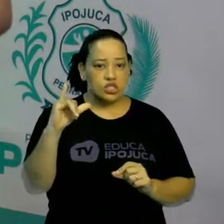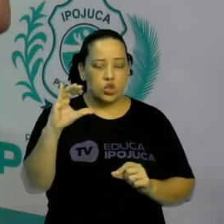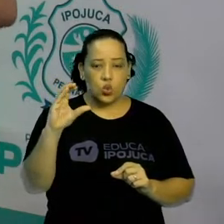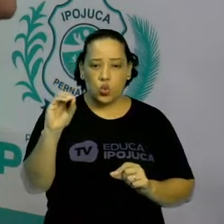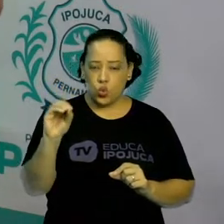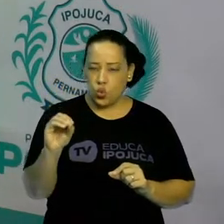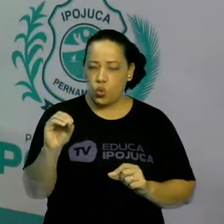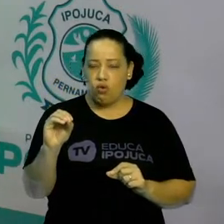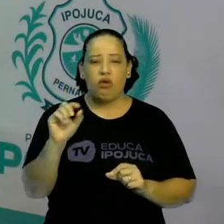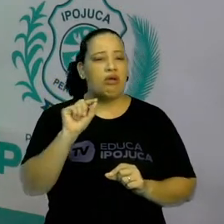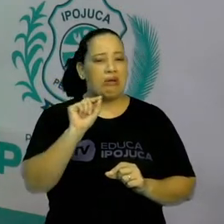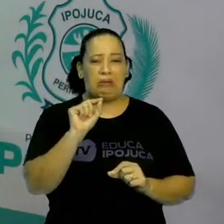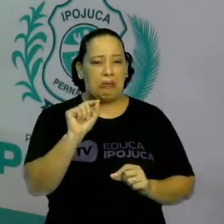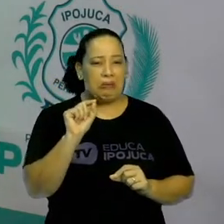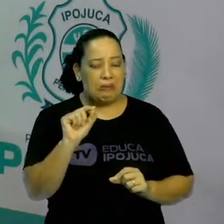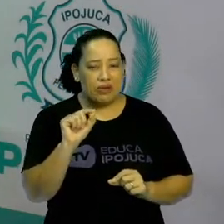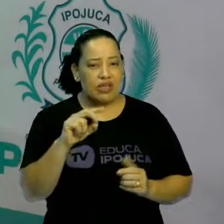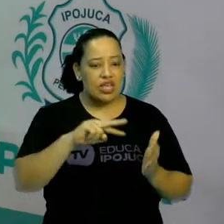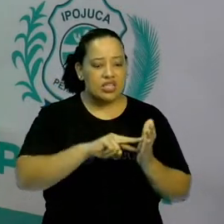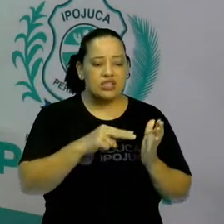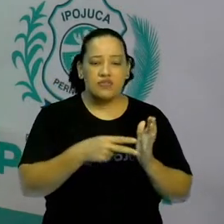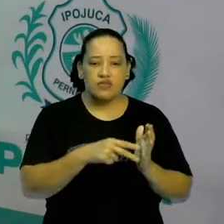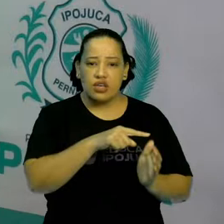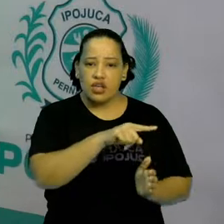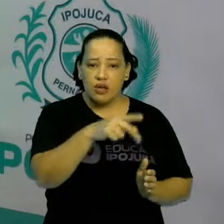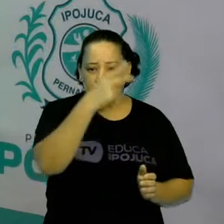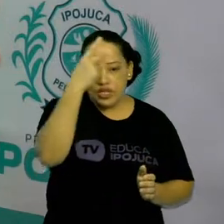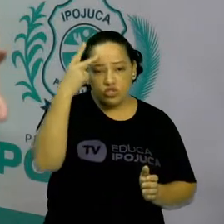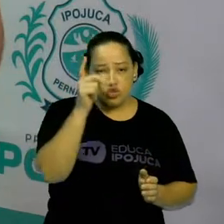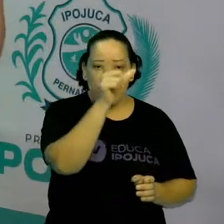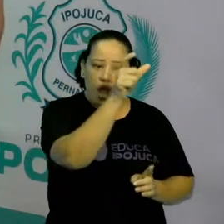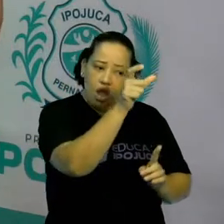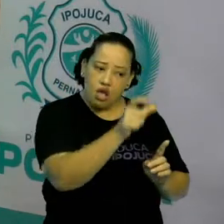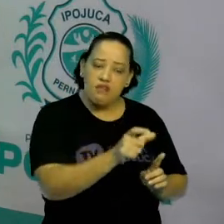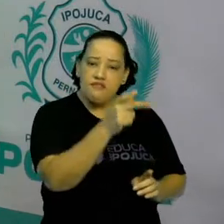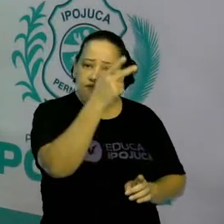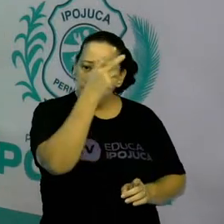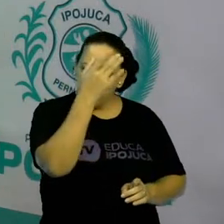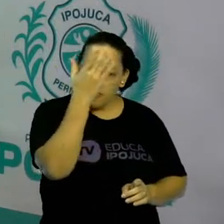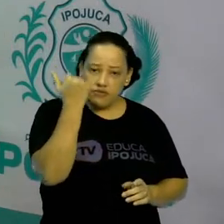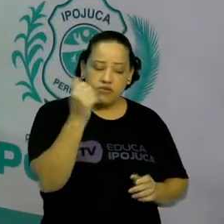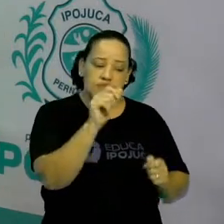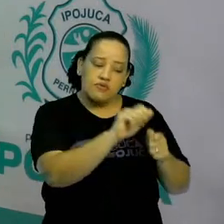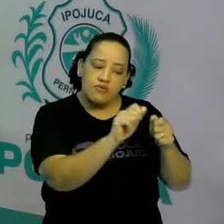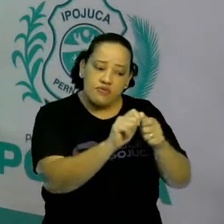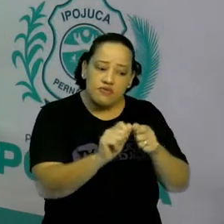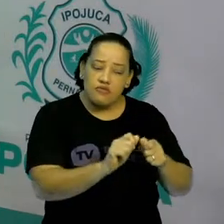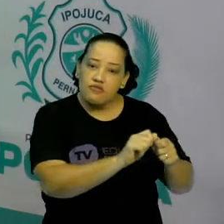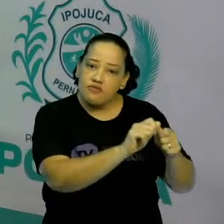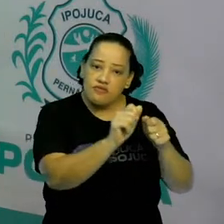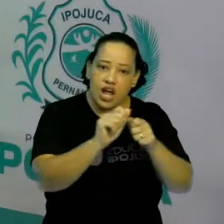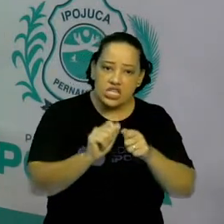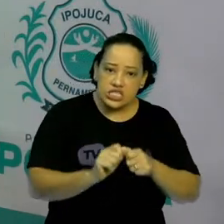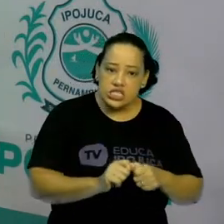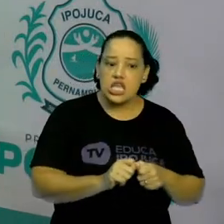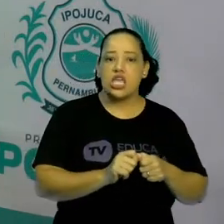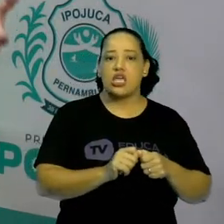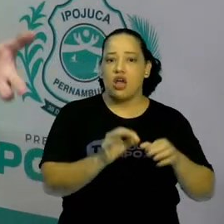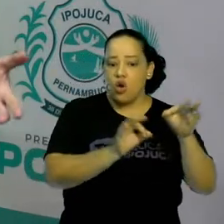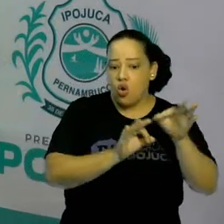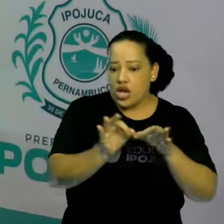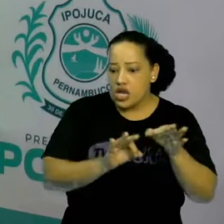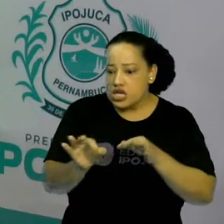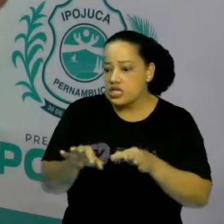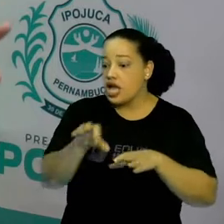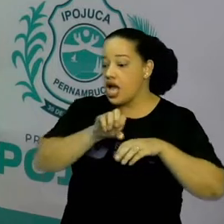sabiam como fabricar as coisas. Isso acontecia tanto na Inglaterra quanto no resto da Europa. Eram eles que ensinavam